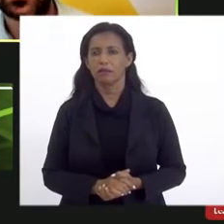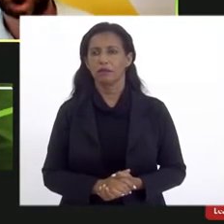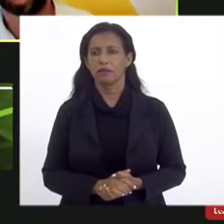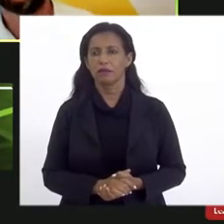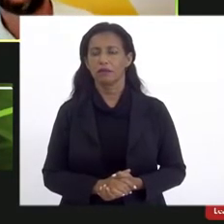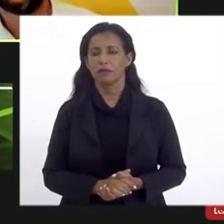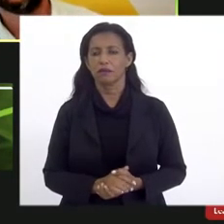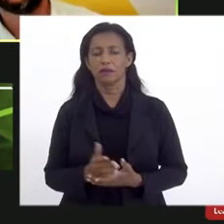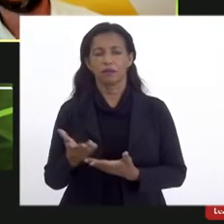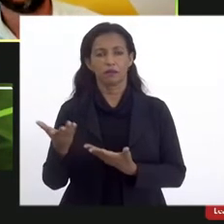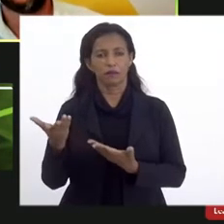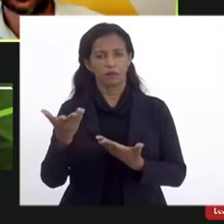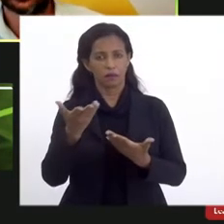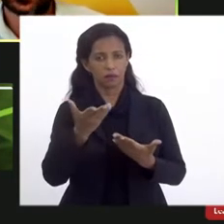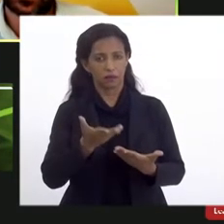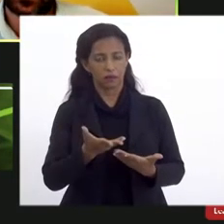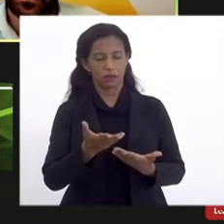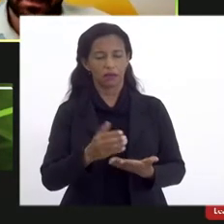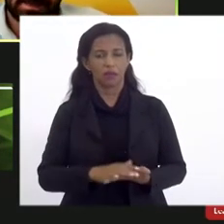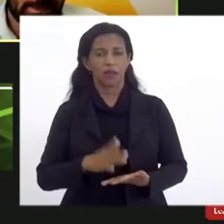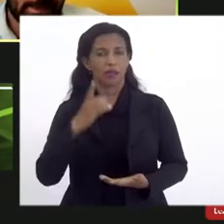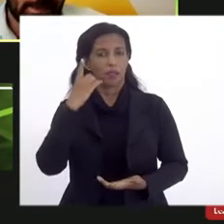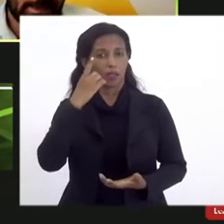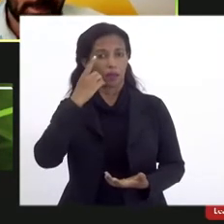Deputado Luiz Paulo, então, nessa